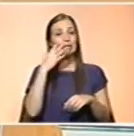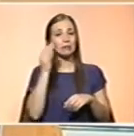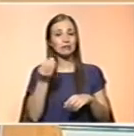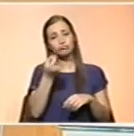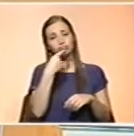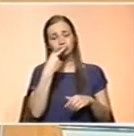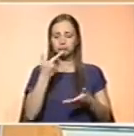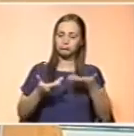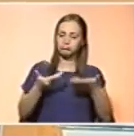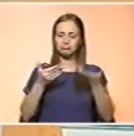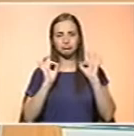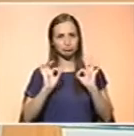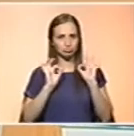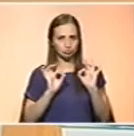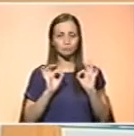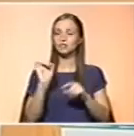-se através dos suplementos. Exatamente.